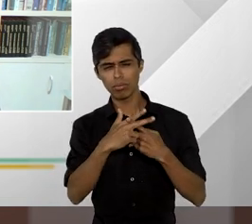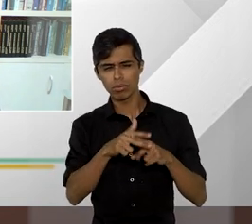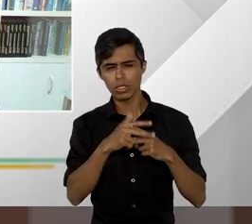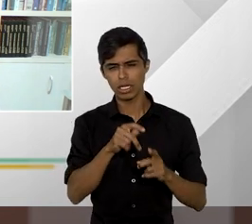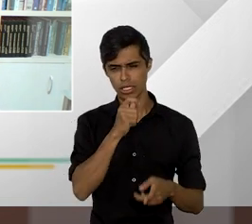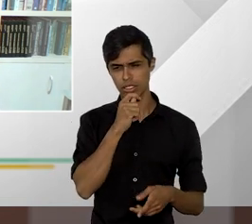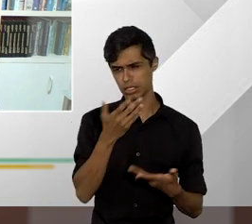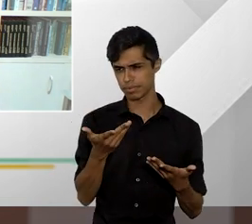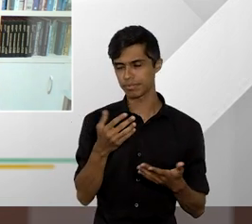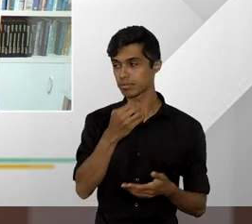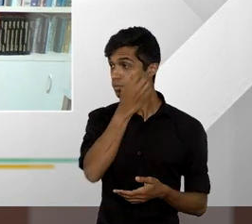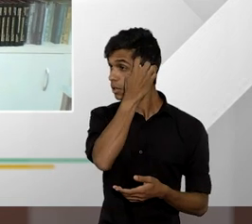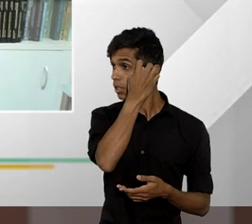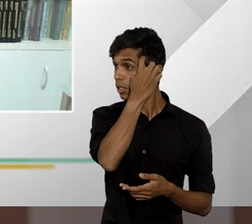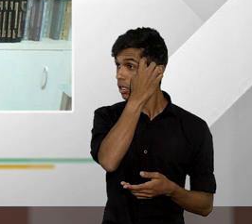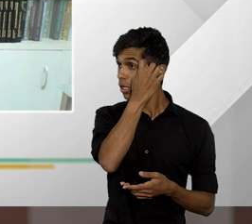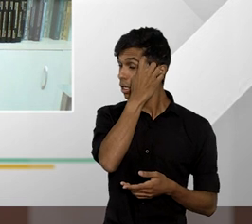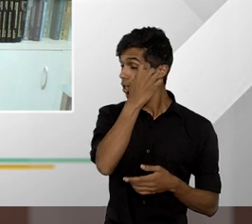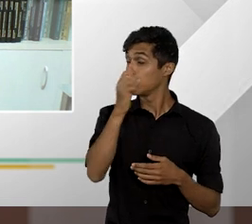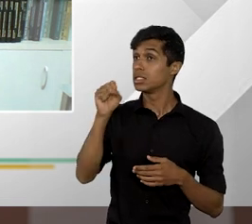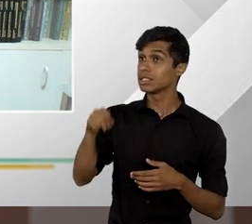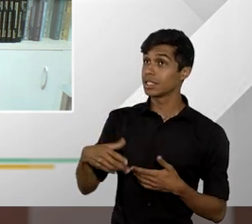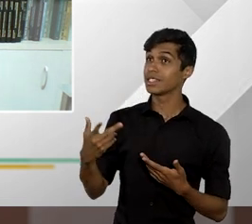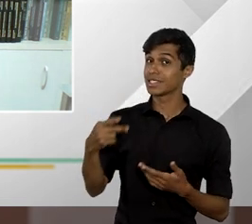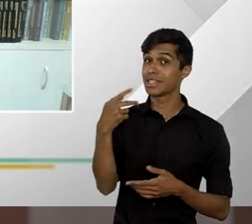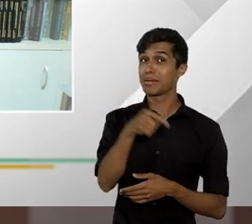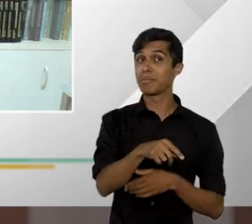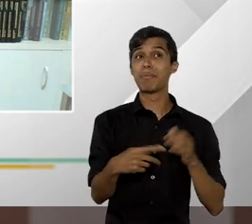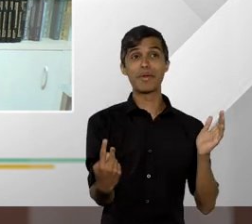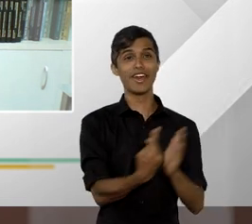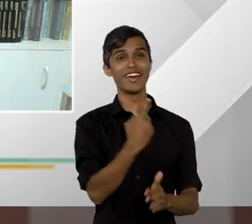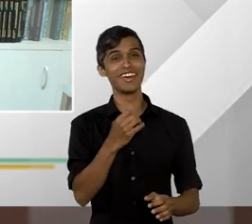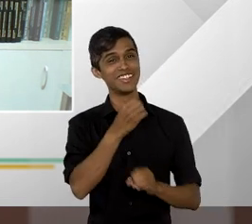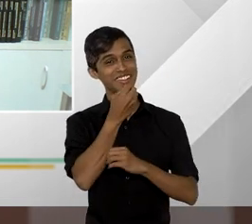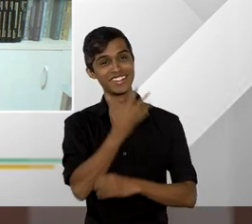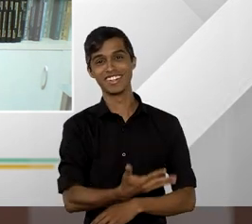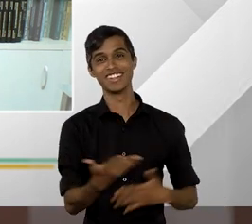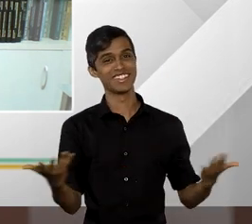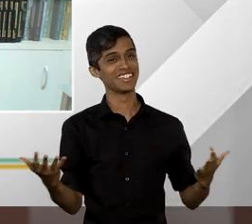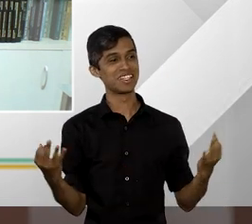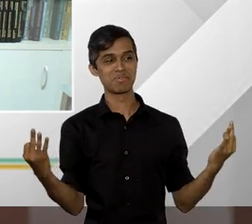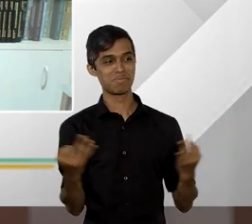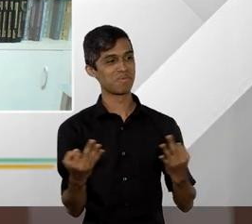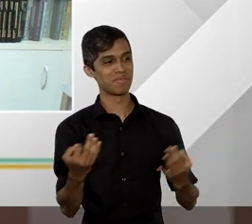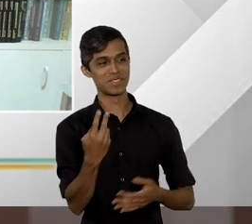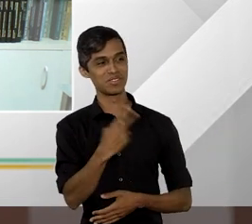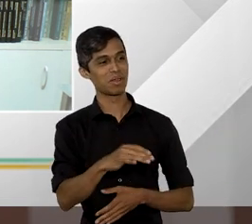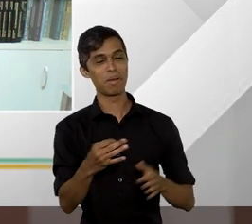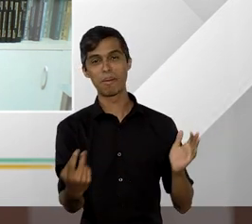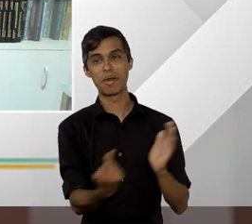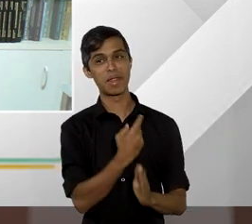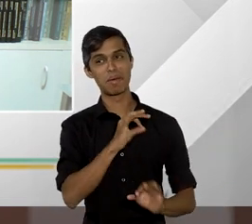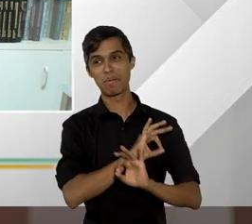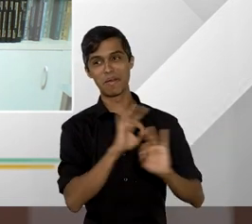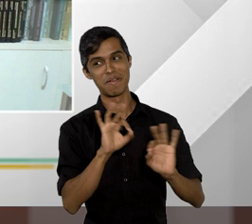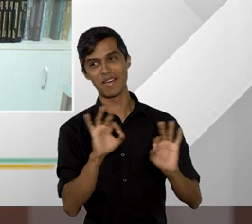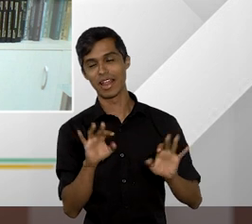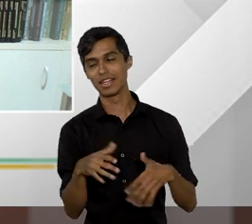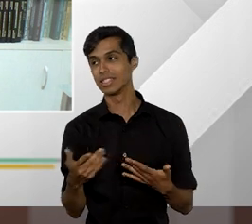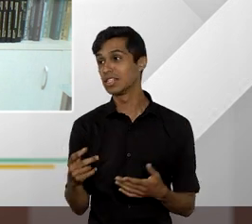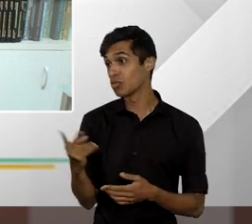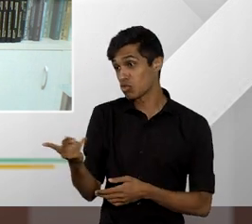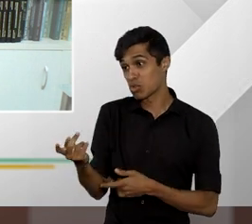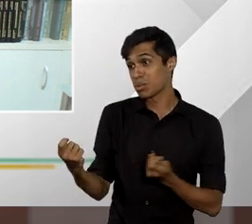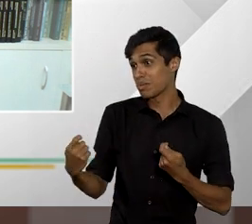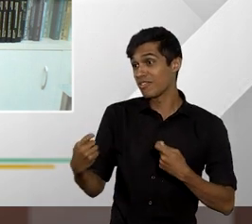é essa é a pergunta do milhão Fátima é a vocês dois me falam que precisa ser